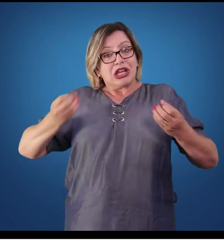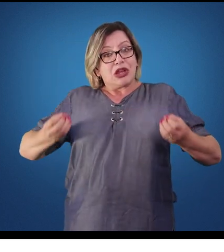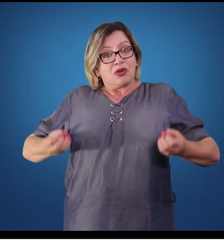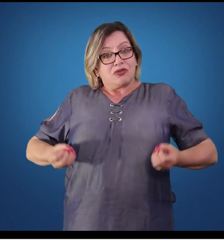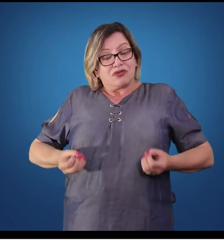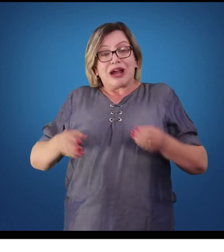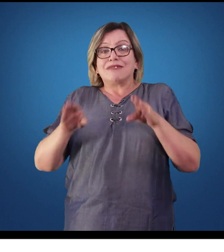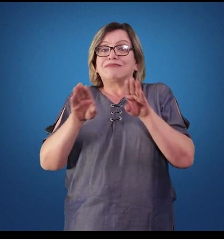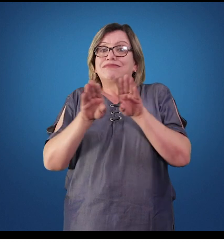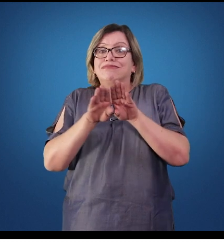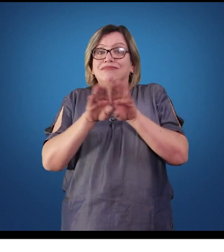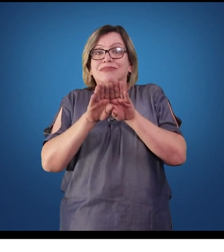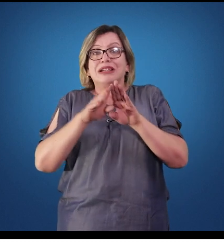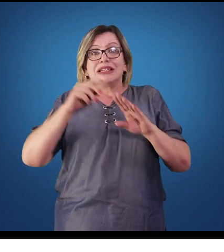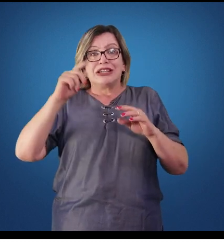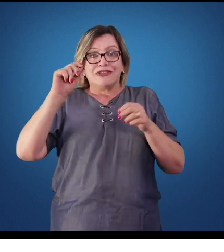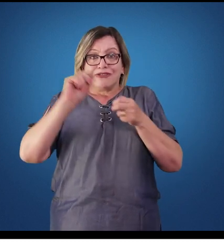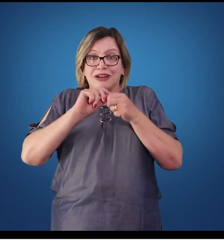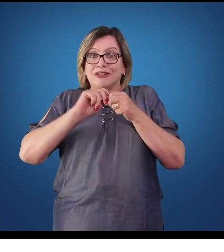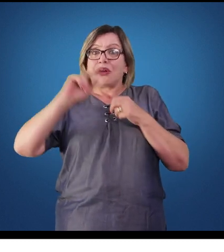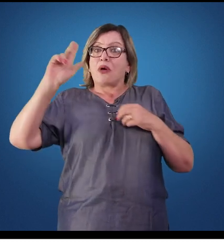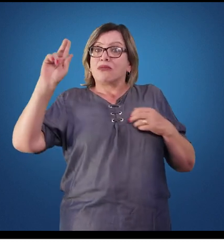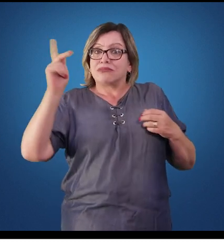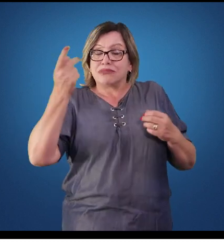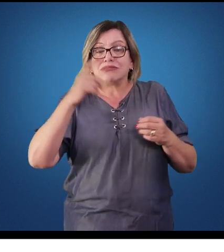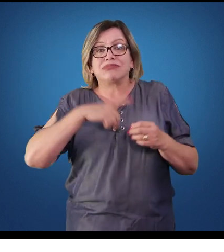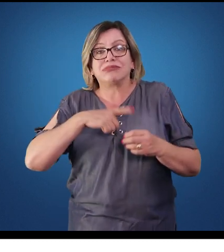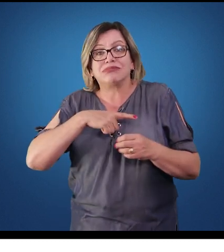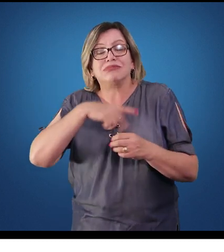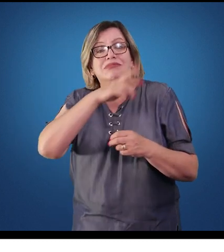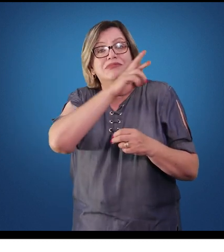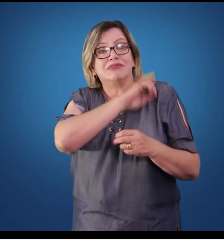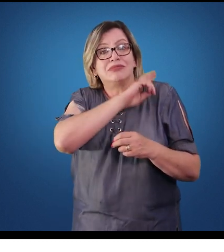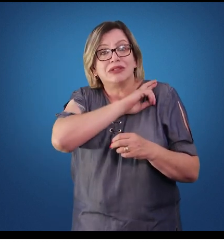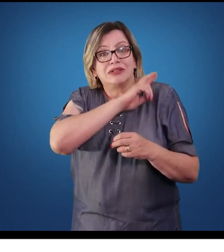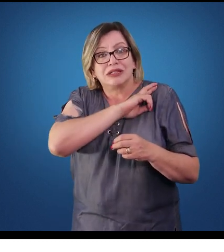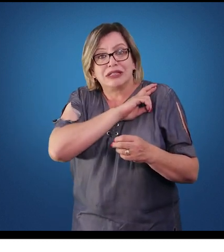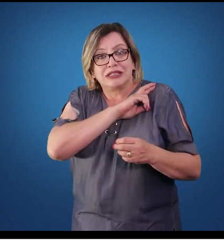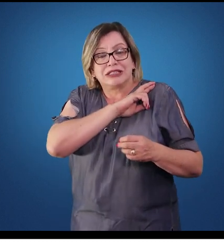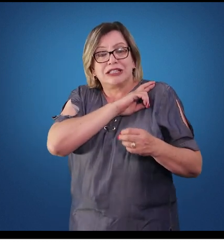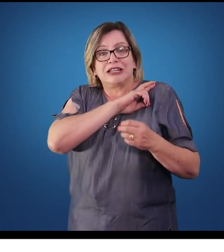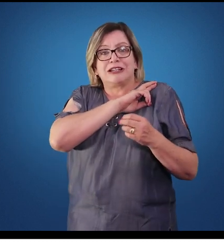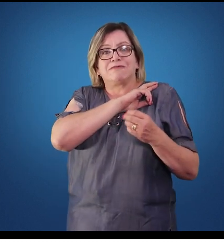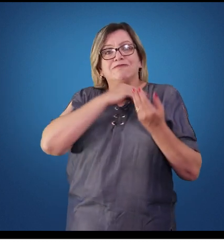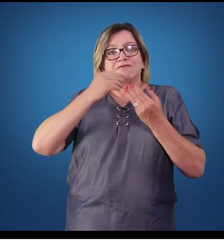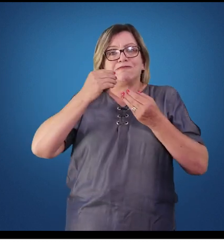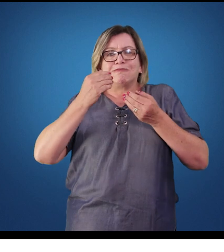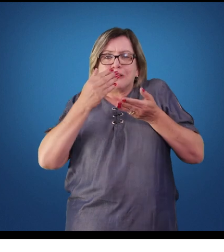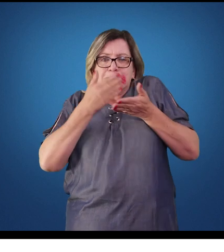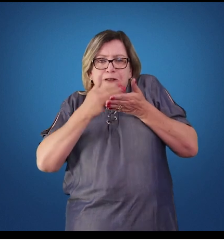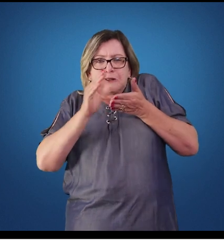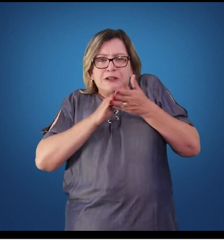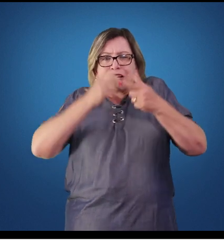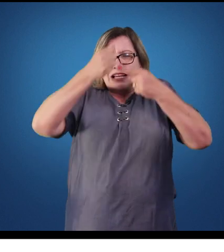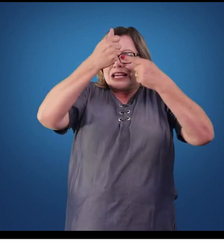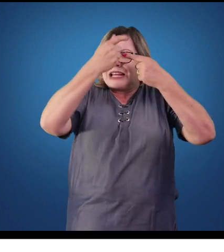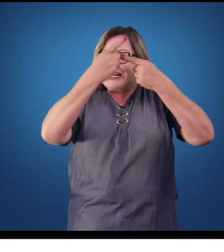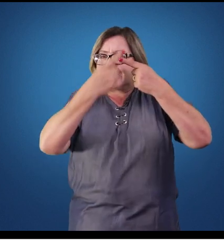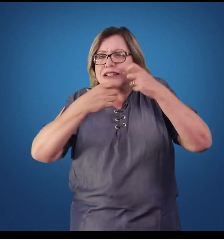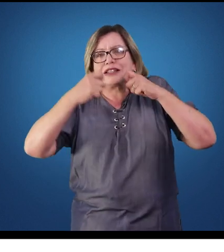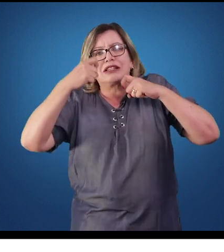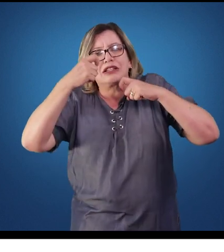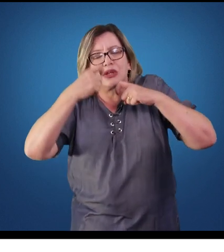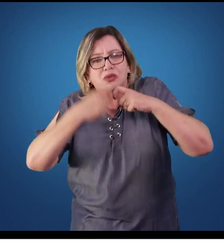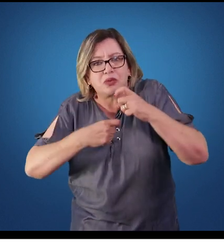hormônios, que têm a principal característica e responsabilidade de distinguir as características sexuais